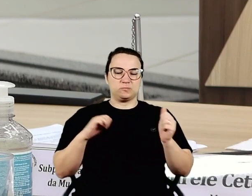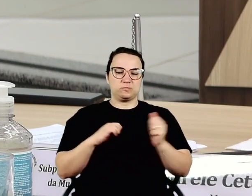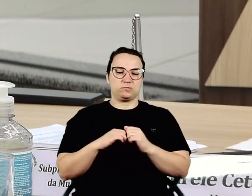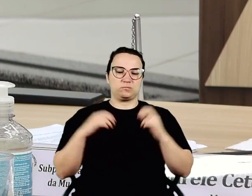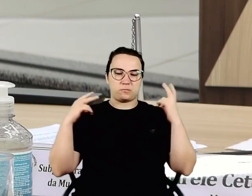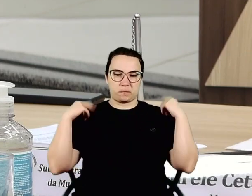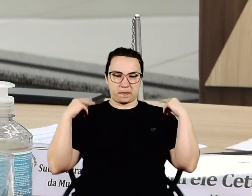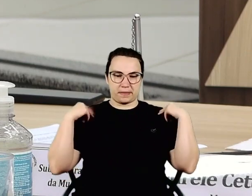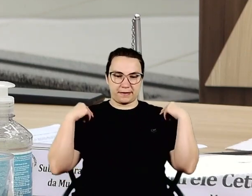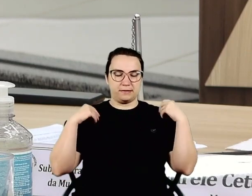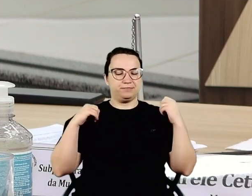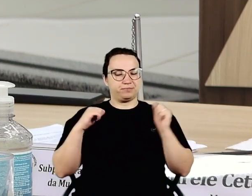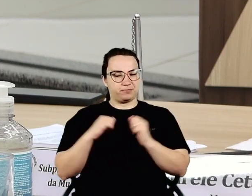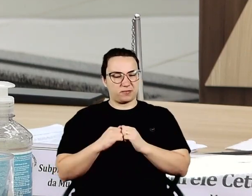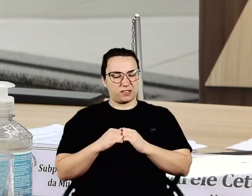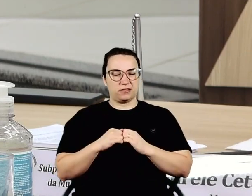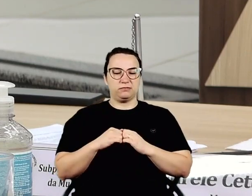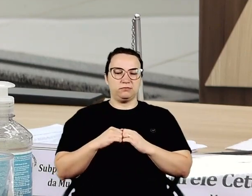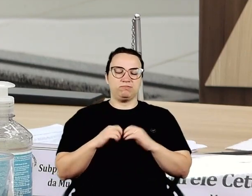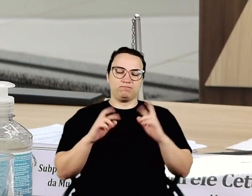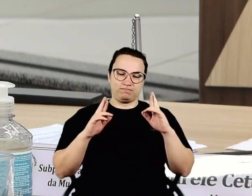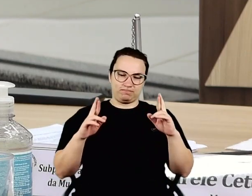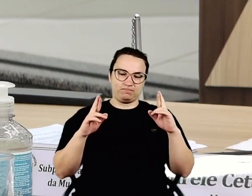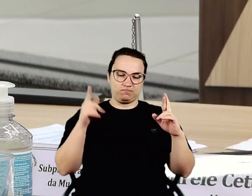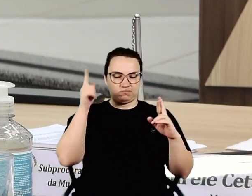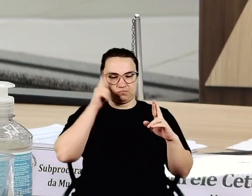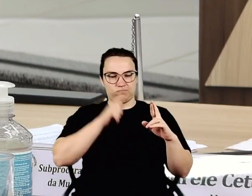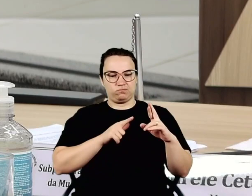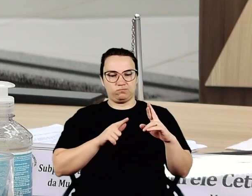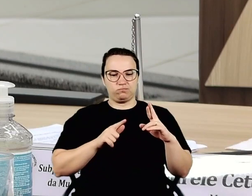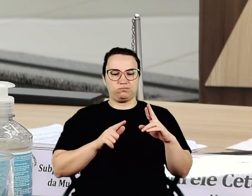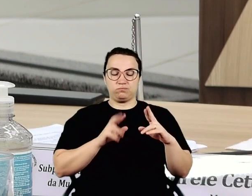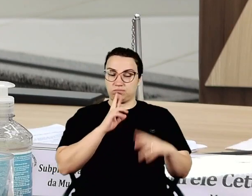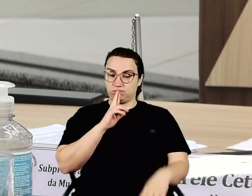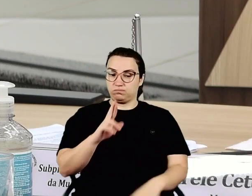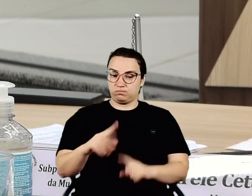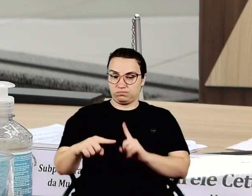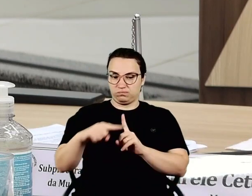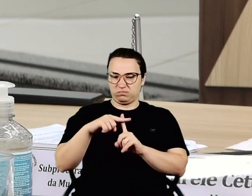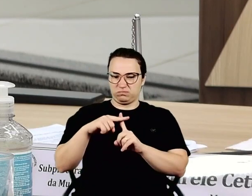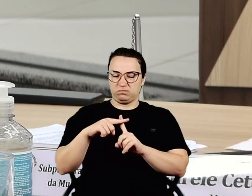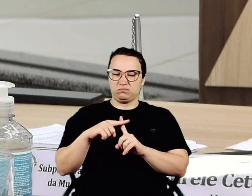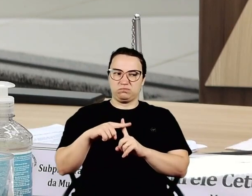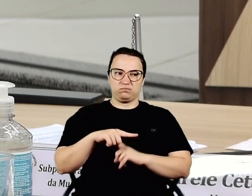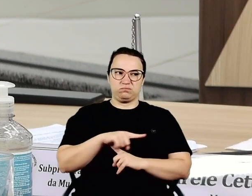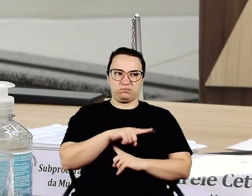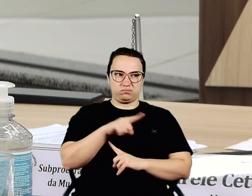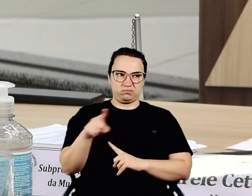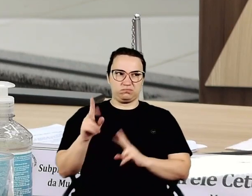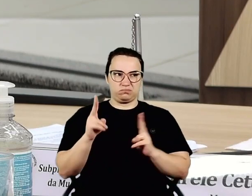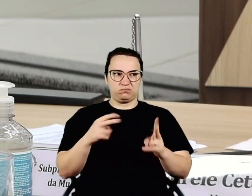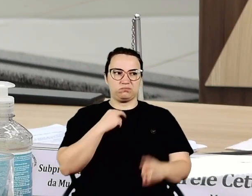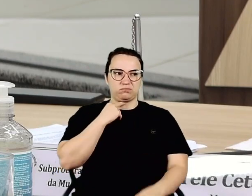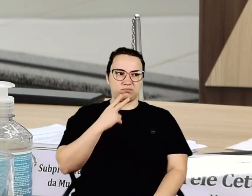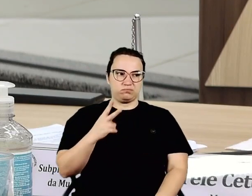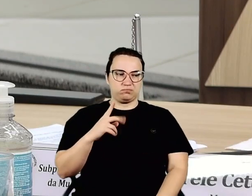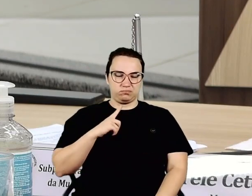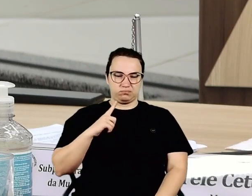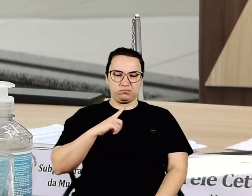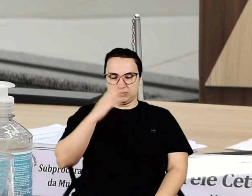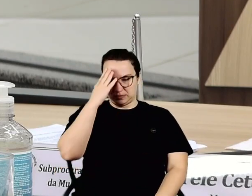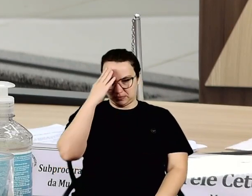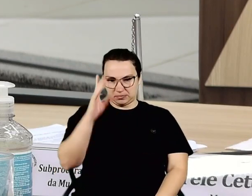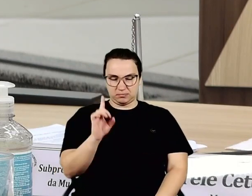executivo e a gente espera que a resposta seja positiva e aqui vocês sempre terão voz. Muito obrigado. Deus